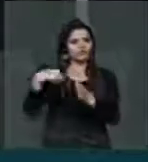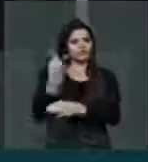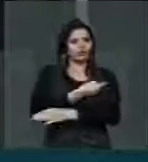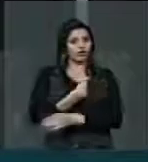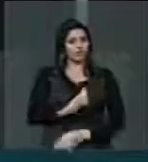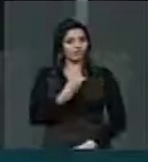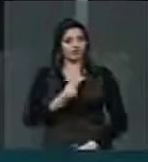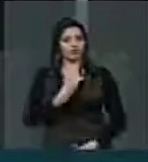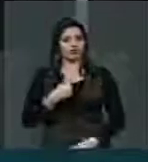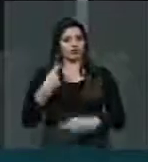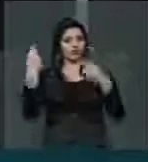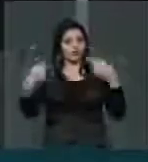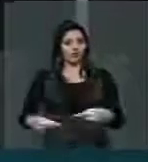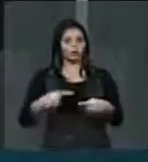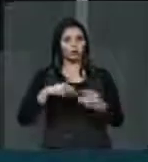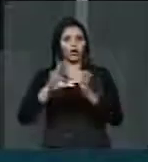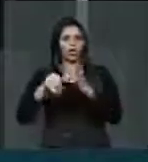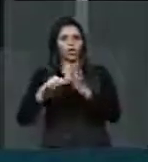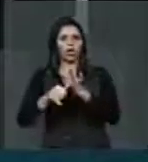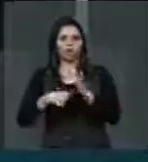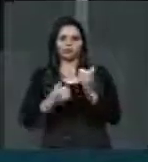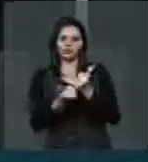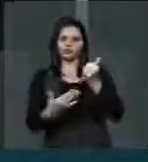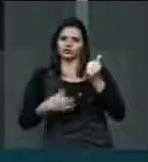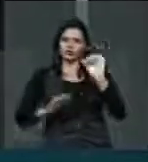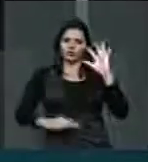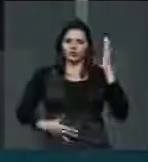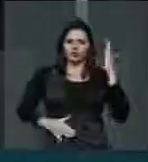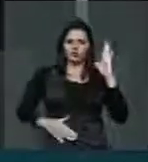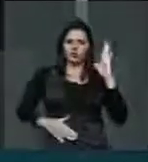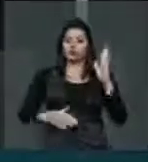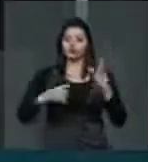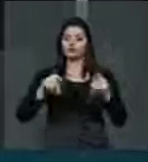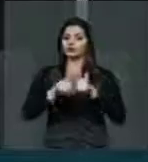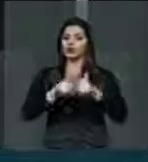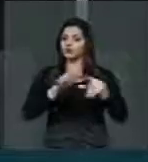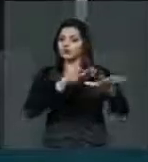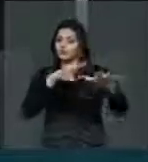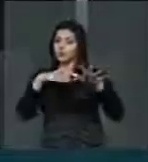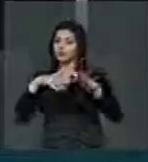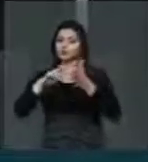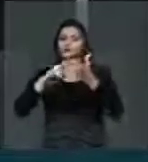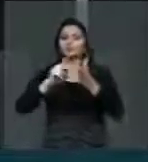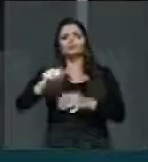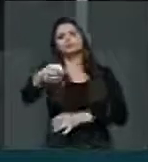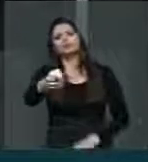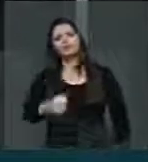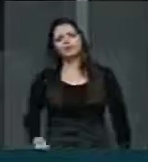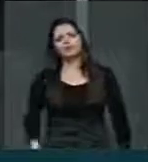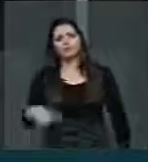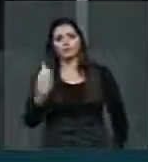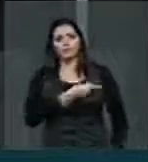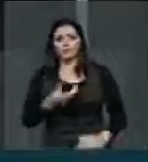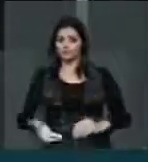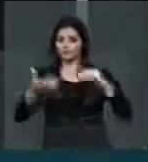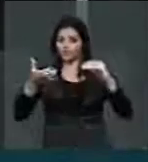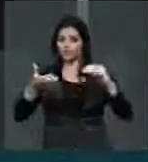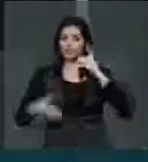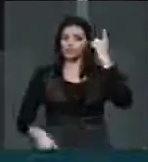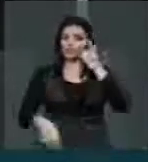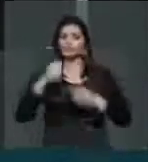contra a corrupção e o crime organizado. Estas manifestações querem dizer que esse parlamento não pode